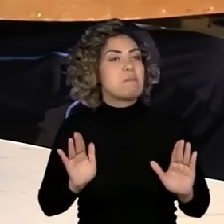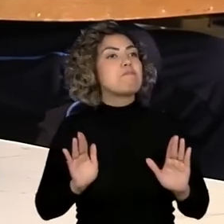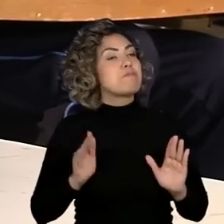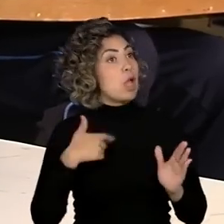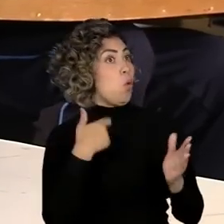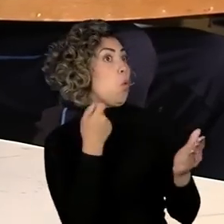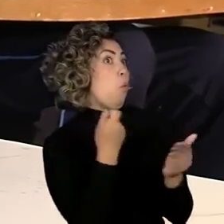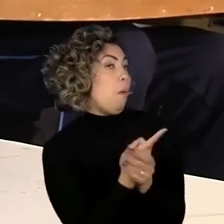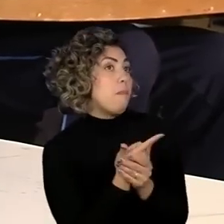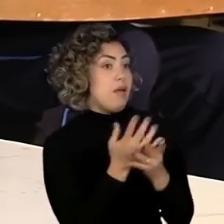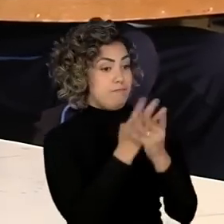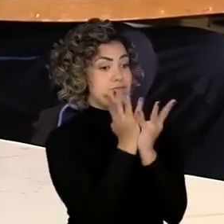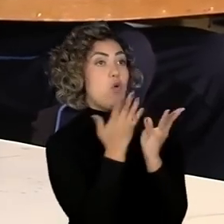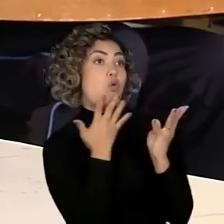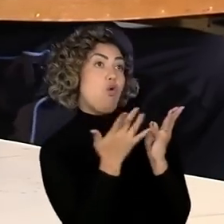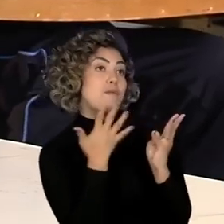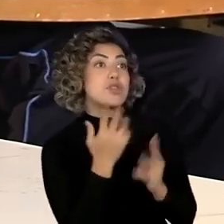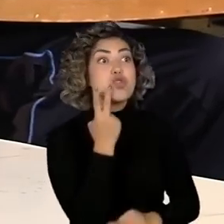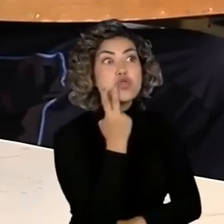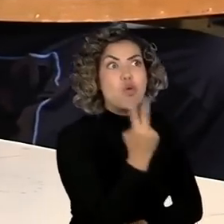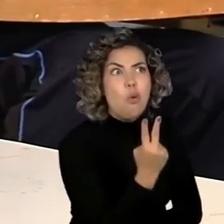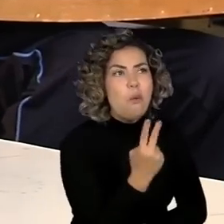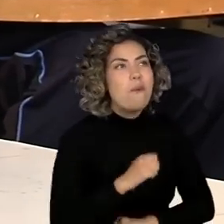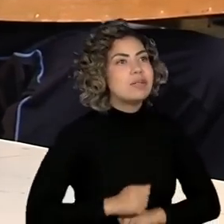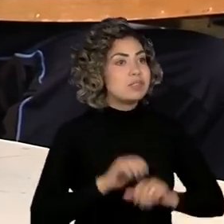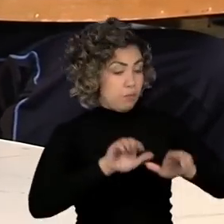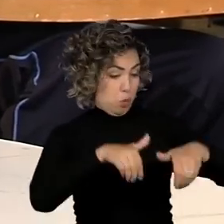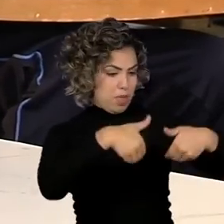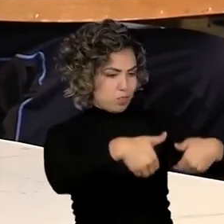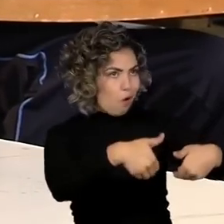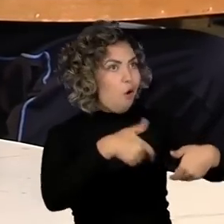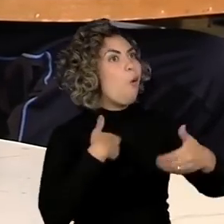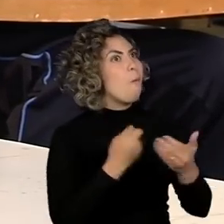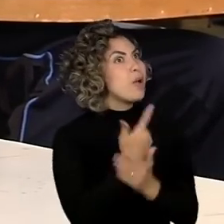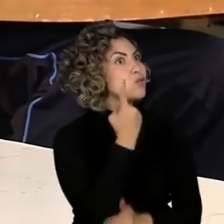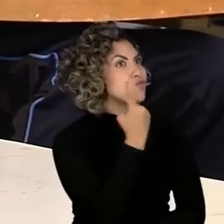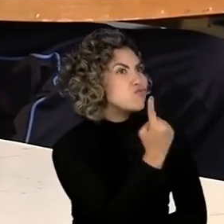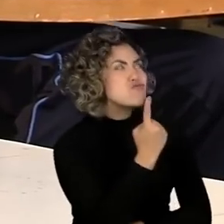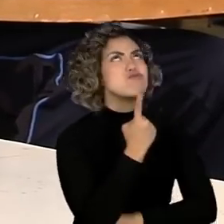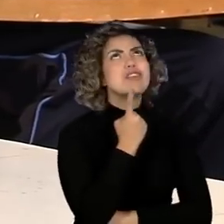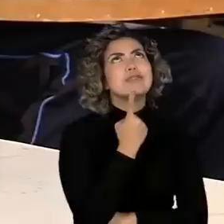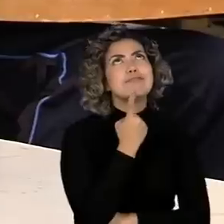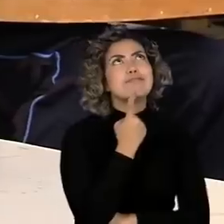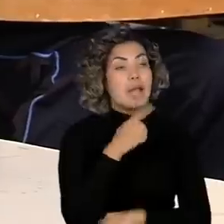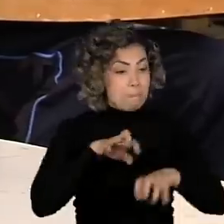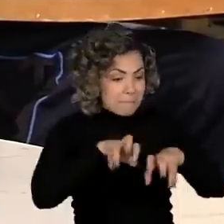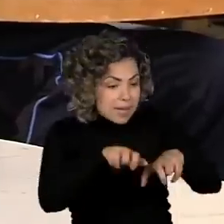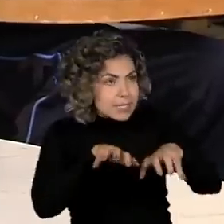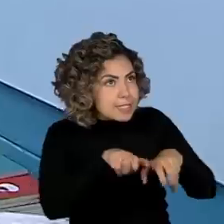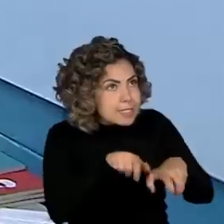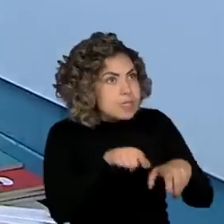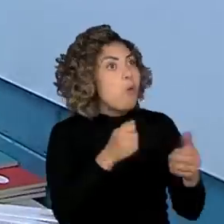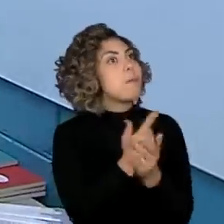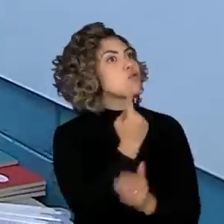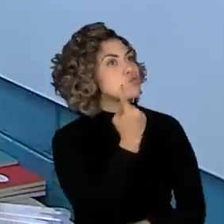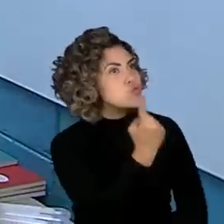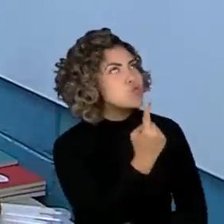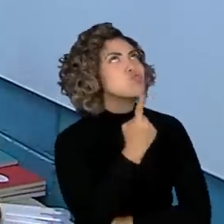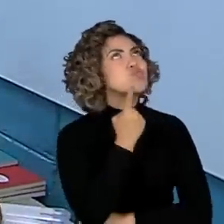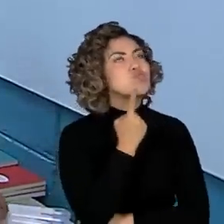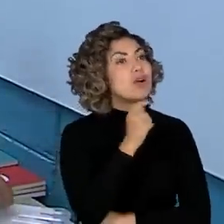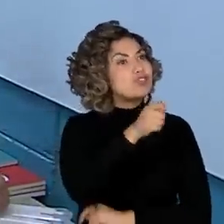alunos, um dominó, uma massinha e um saveiro. Eu